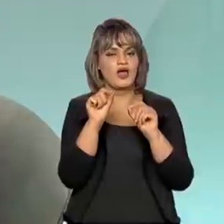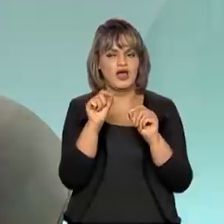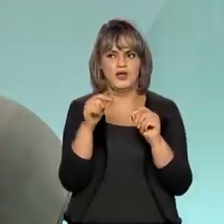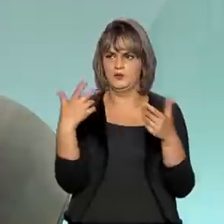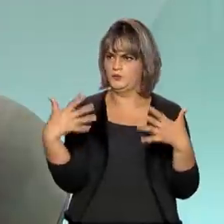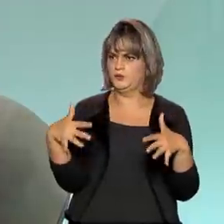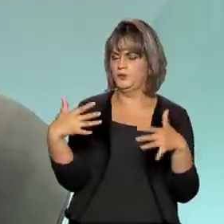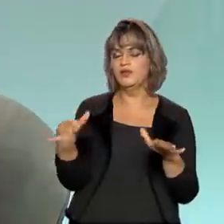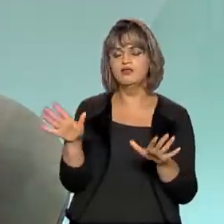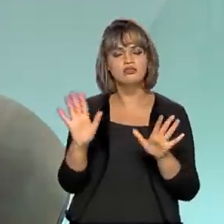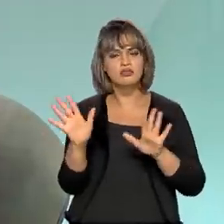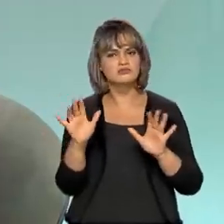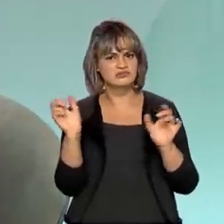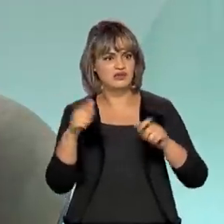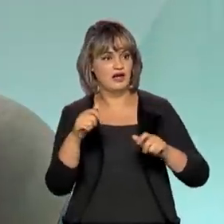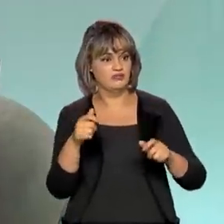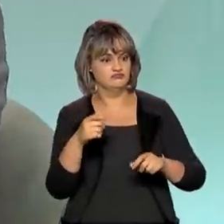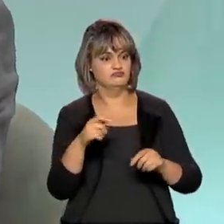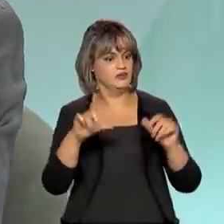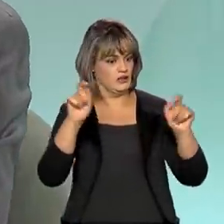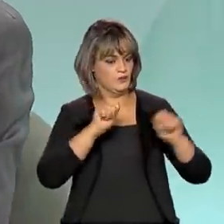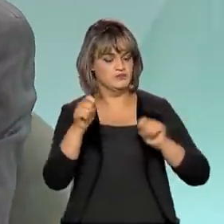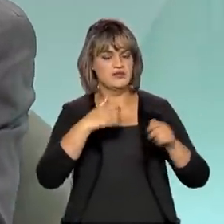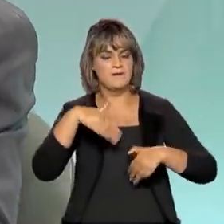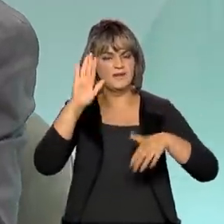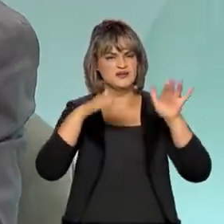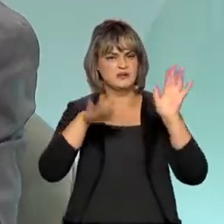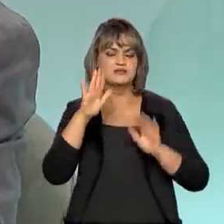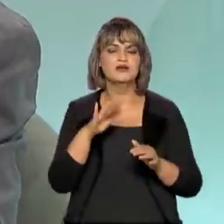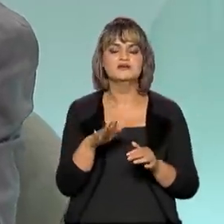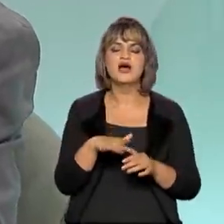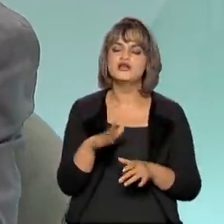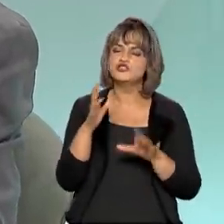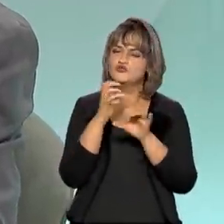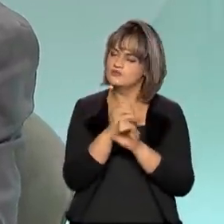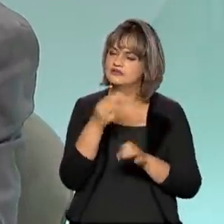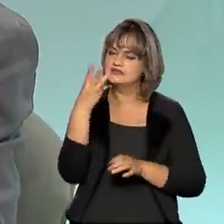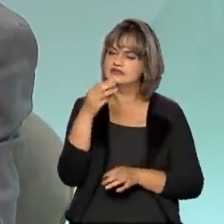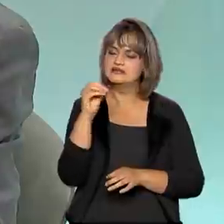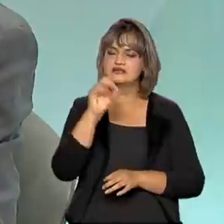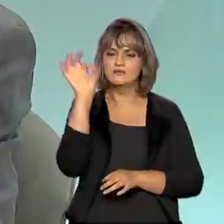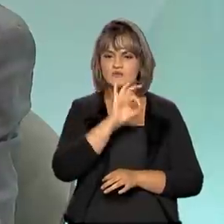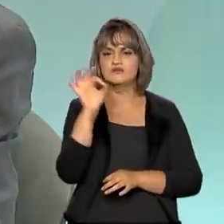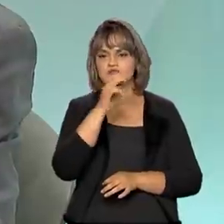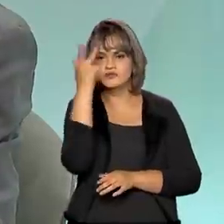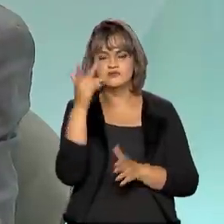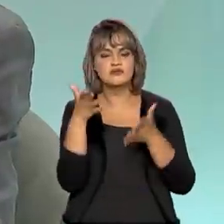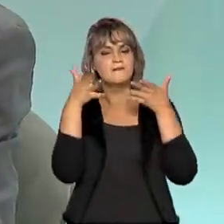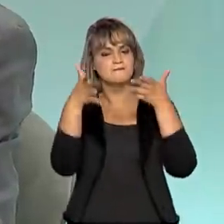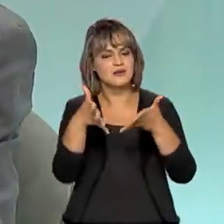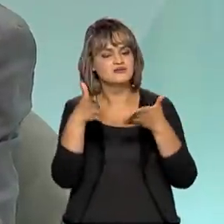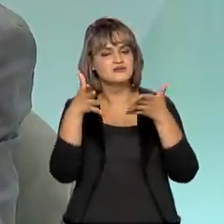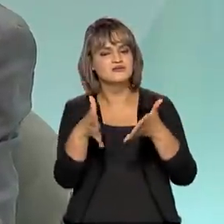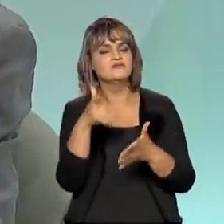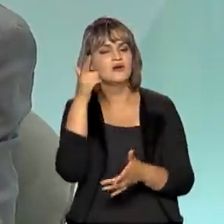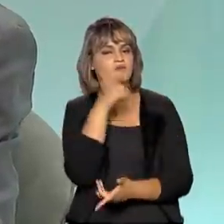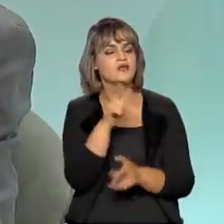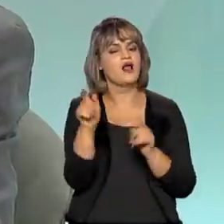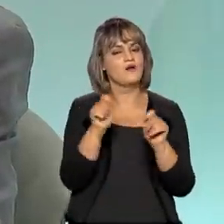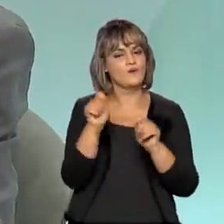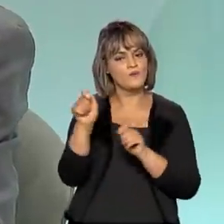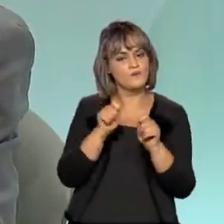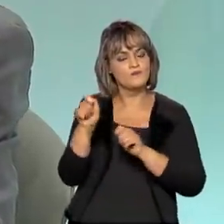arrojada, acho que pode até ser mais. Nós fizemos uma conta de 30% dos consumidores participando para dar essa economia,